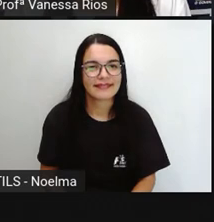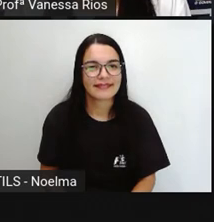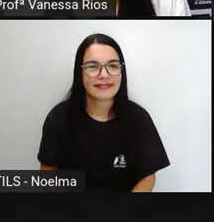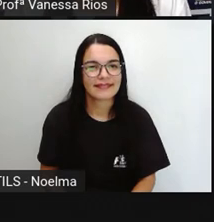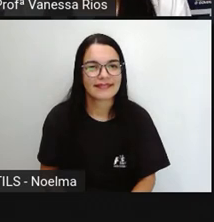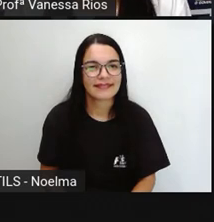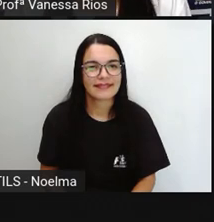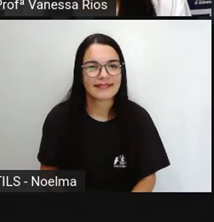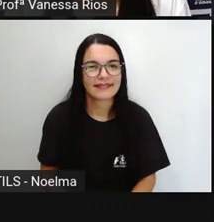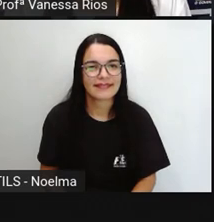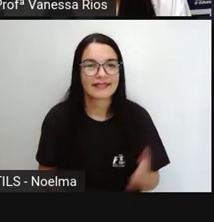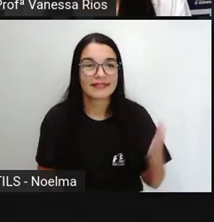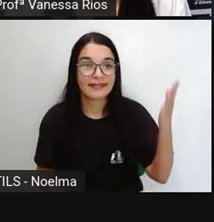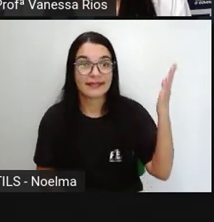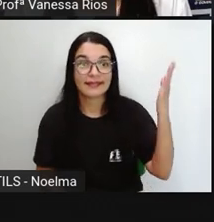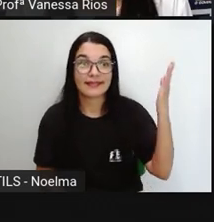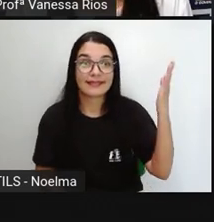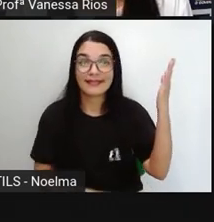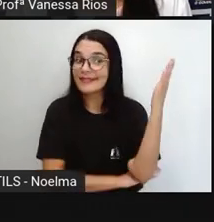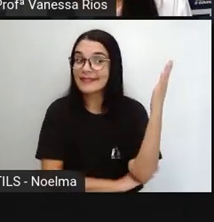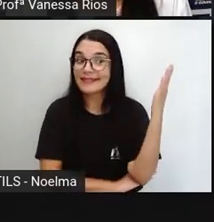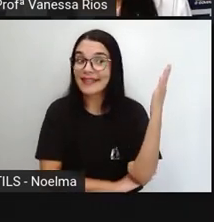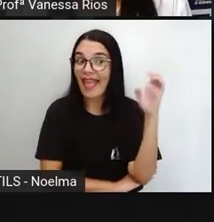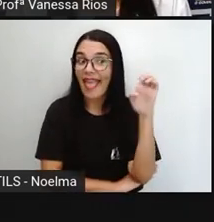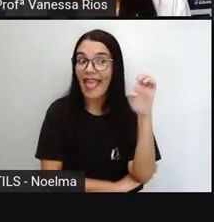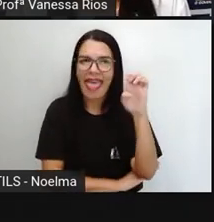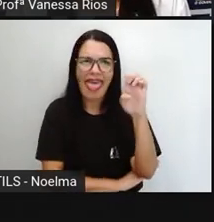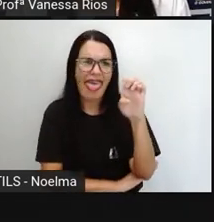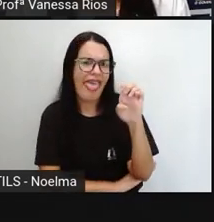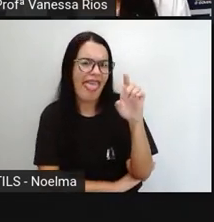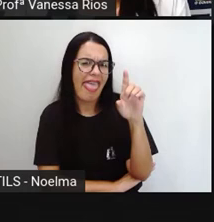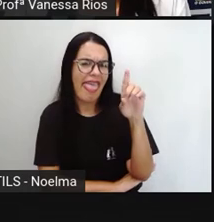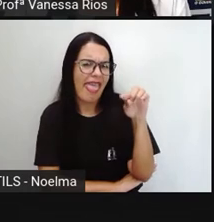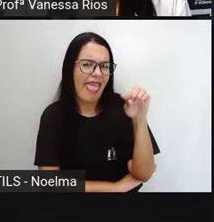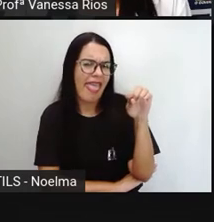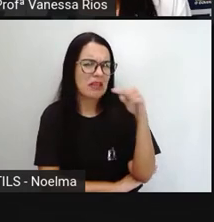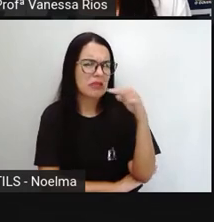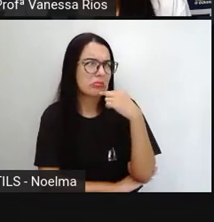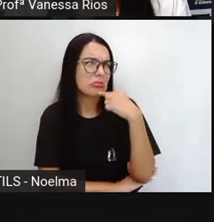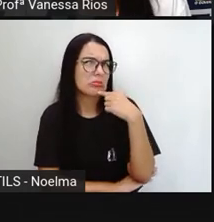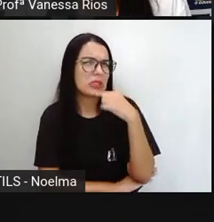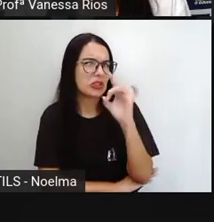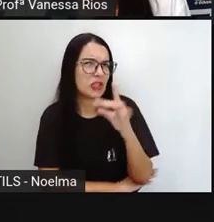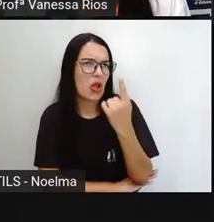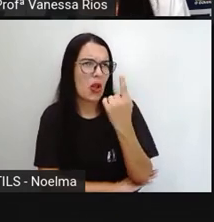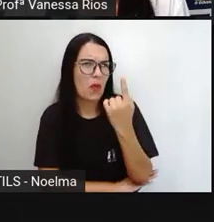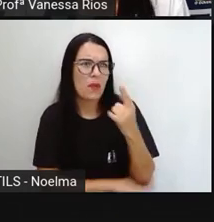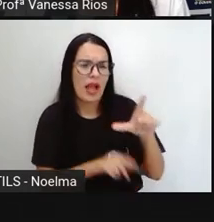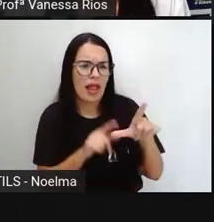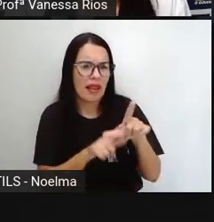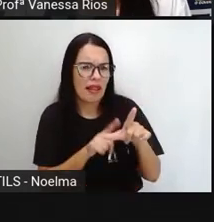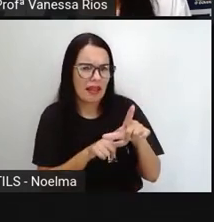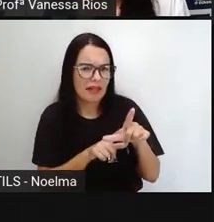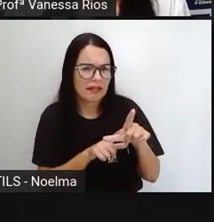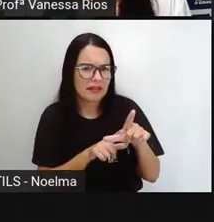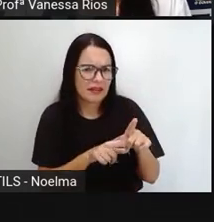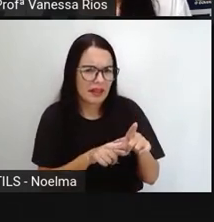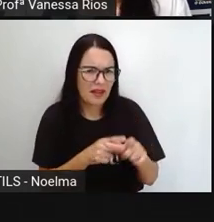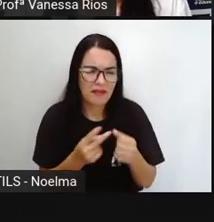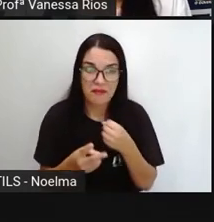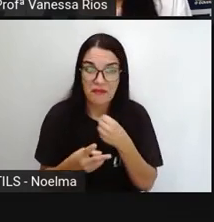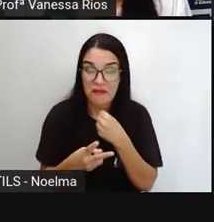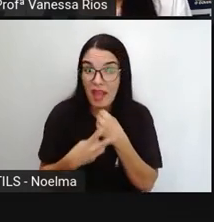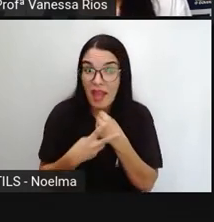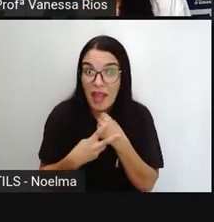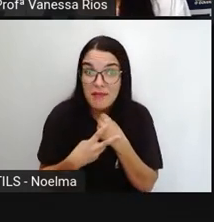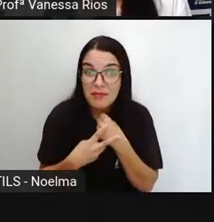agora é É. Hum, aí tem gente que pode achar até que nem é verbo uma letra sozinha. Pois é, não é? Uma